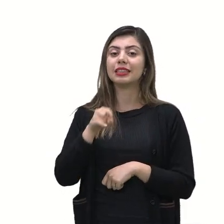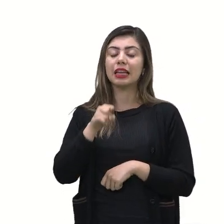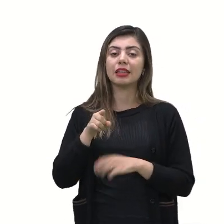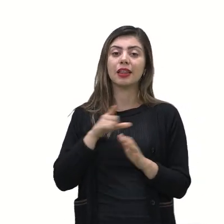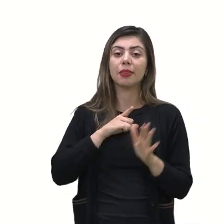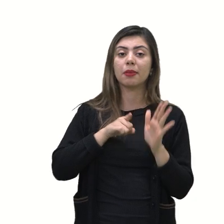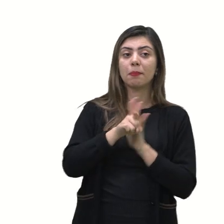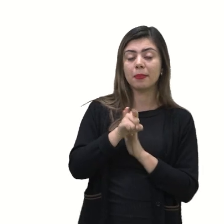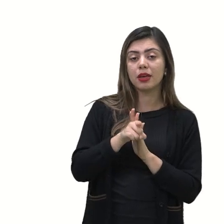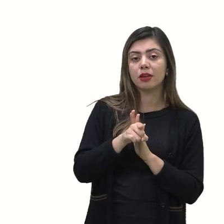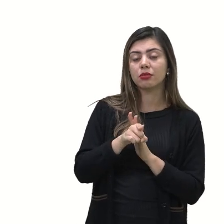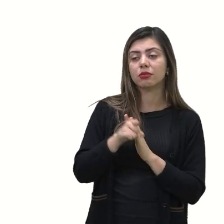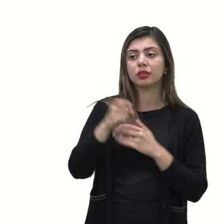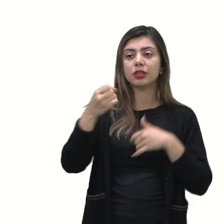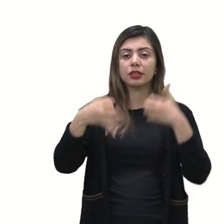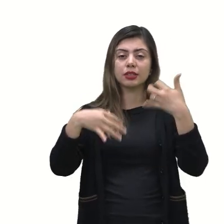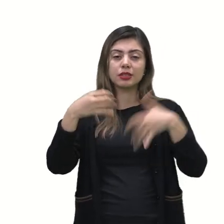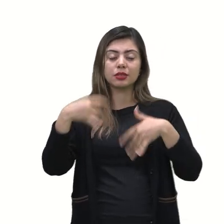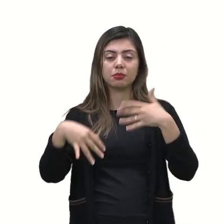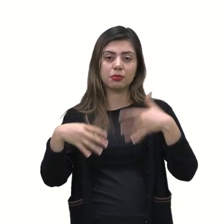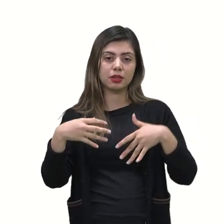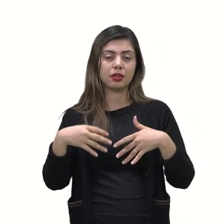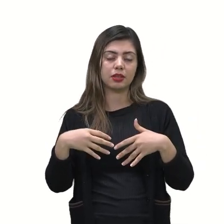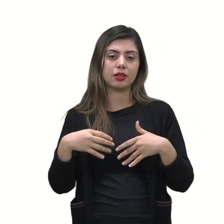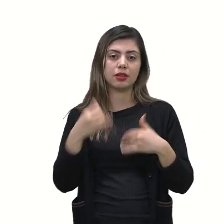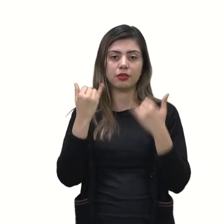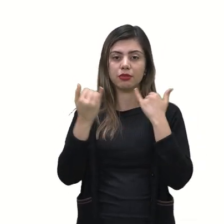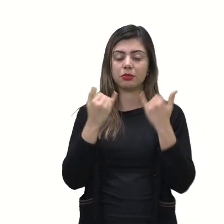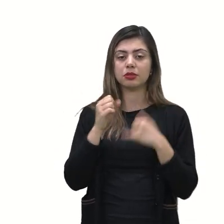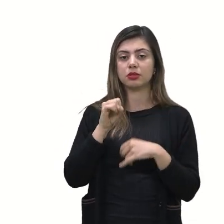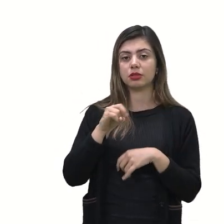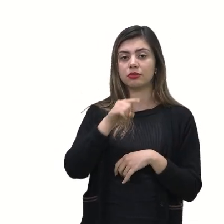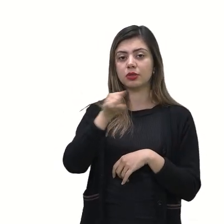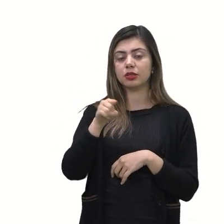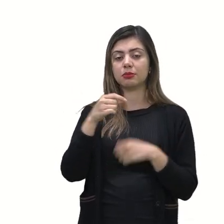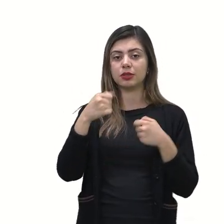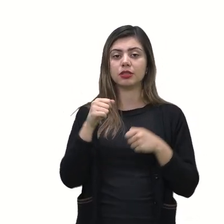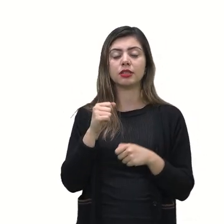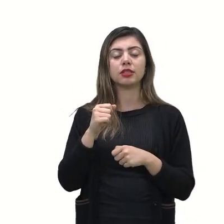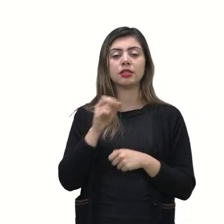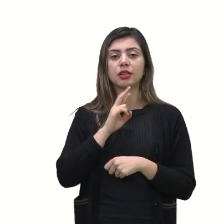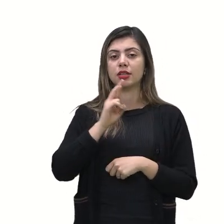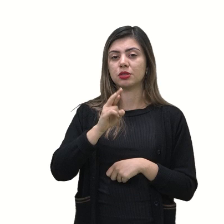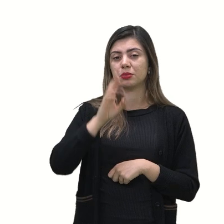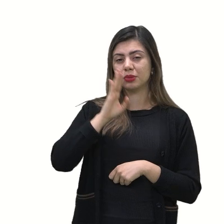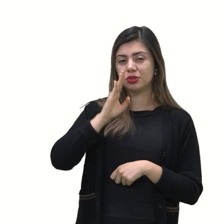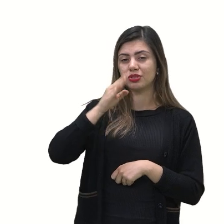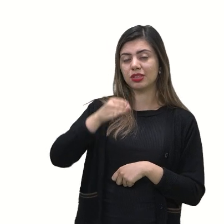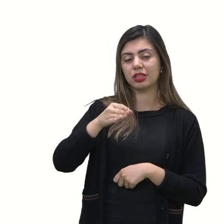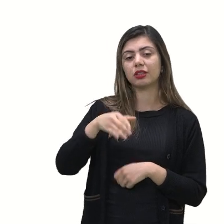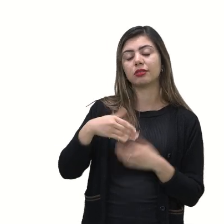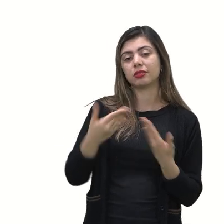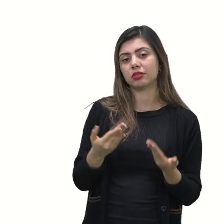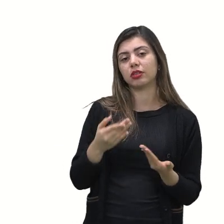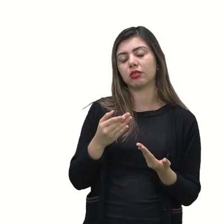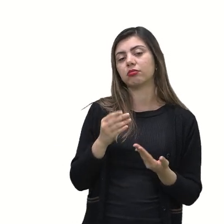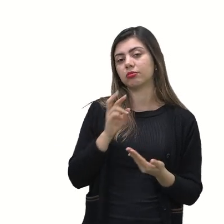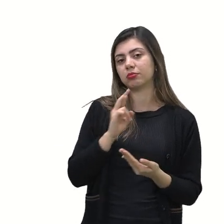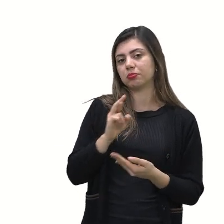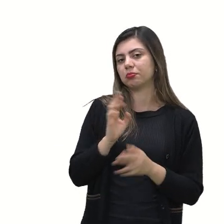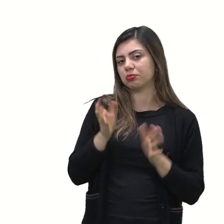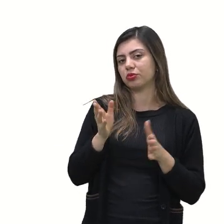fosse discursiva ou seja de você responder de uma forma direta você já poderia parar aí